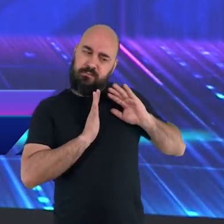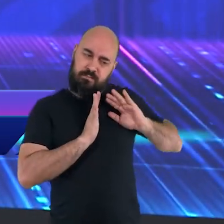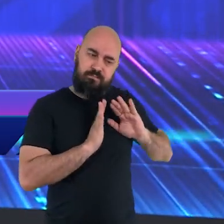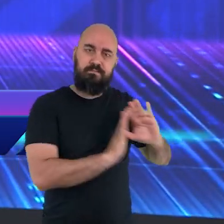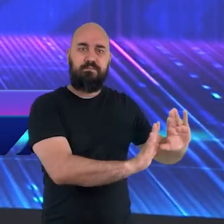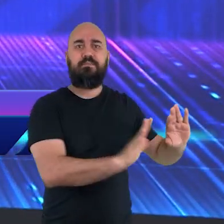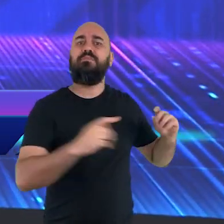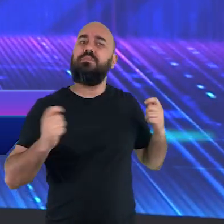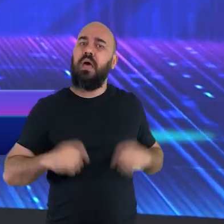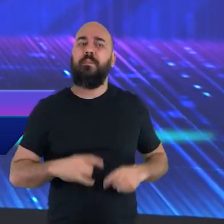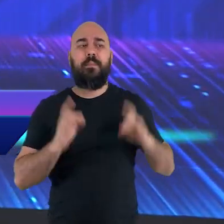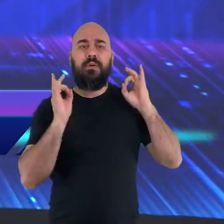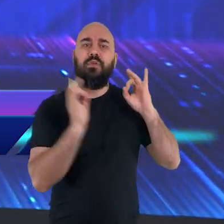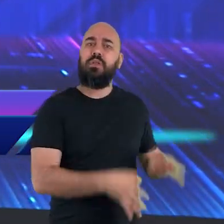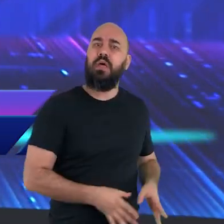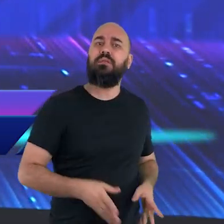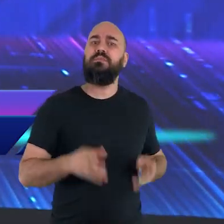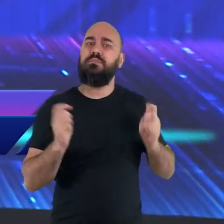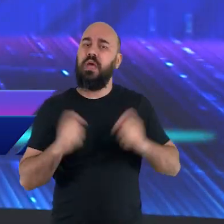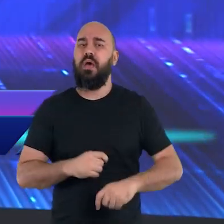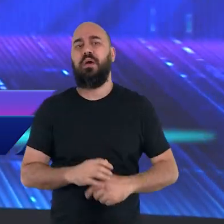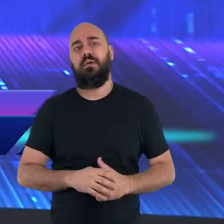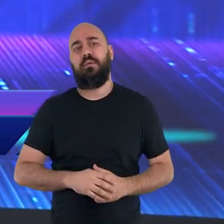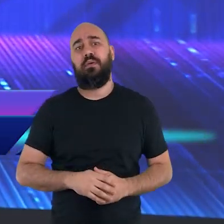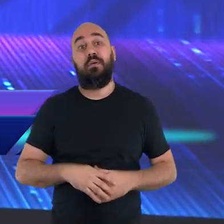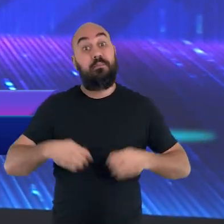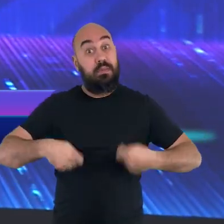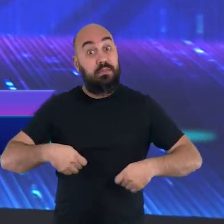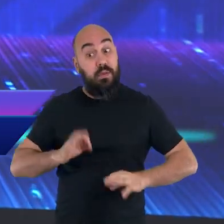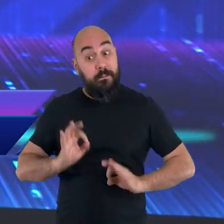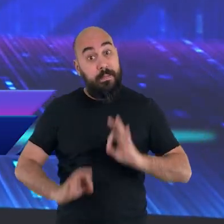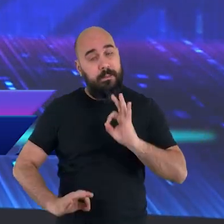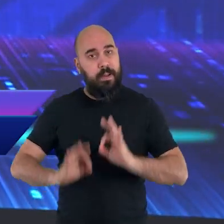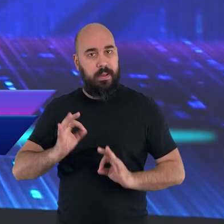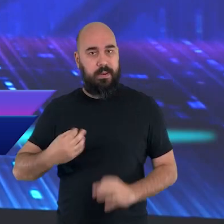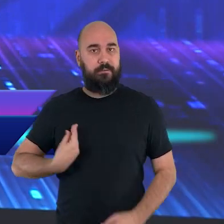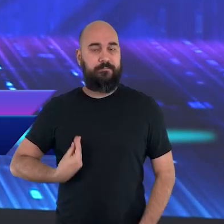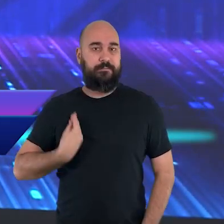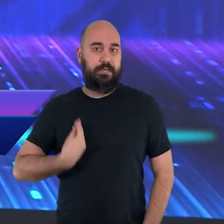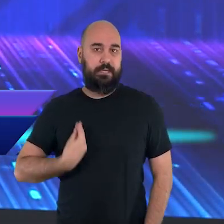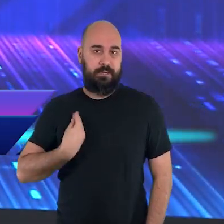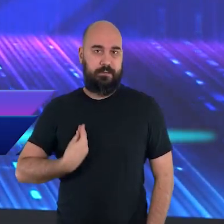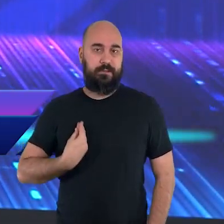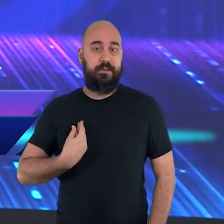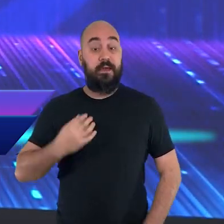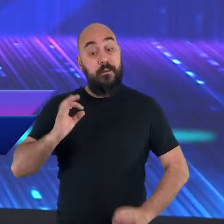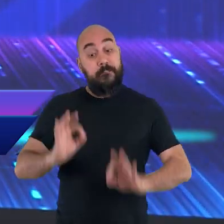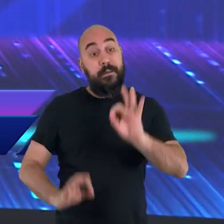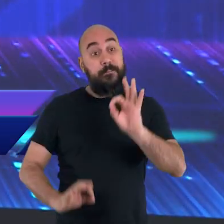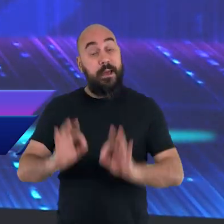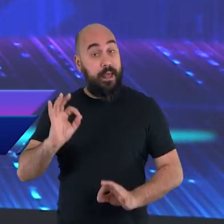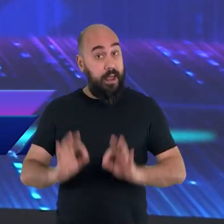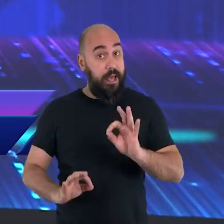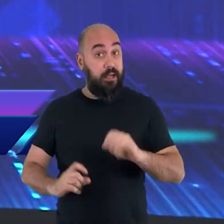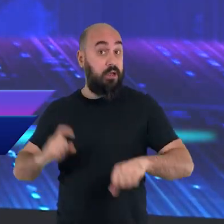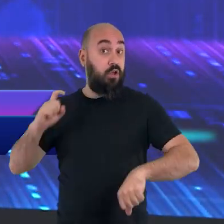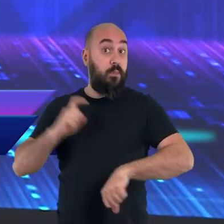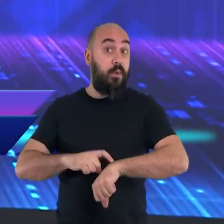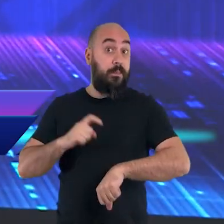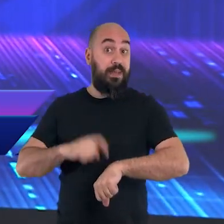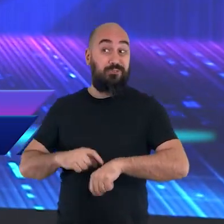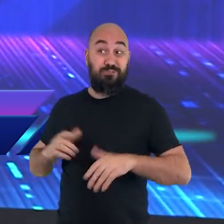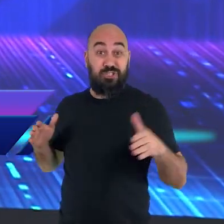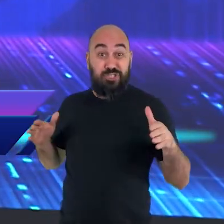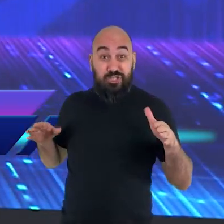Nós precisamos nos preparar para esse juízo. Precisamos nos preparar para que quando cheguemos diante do tribunal divino,